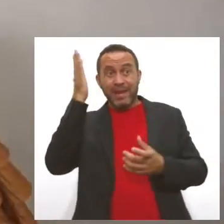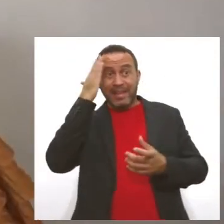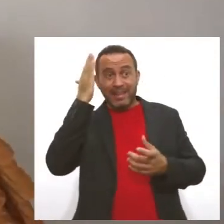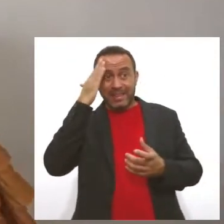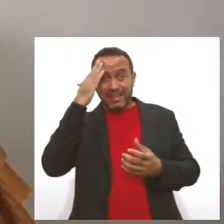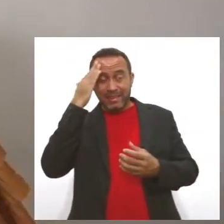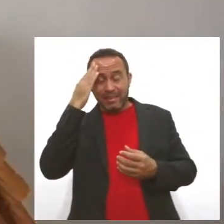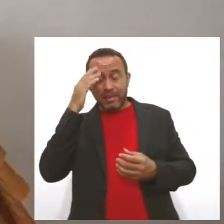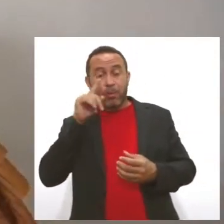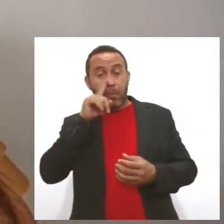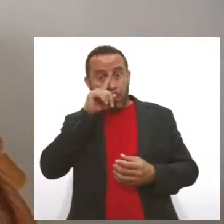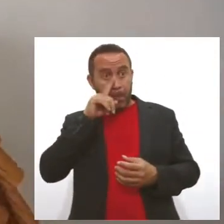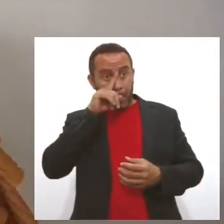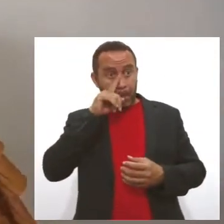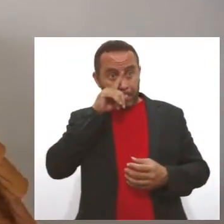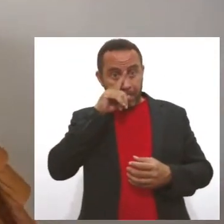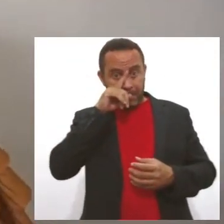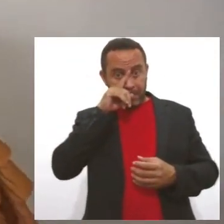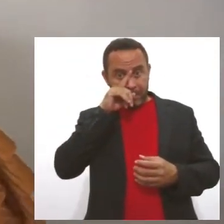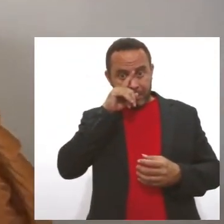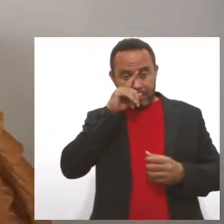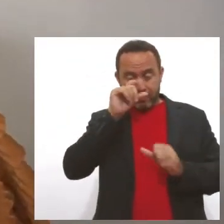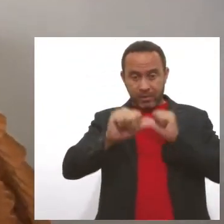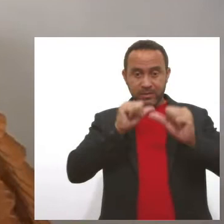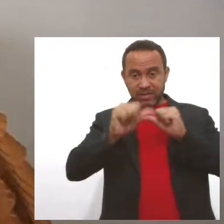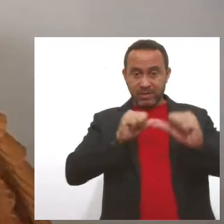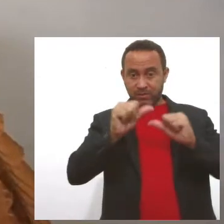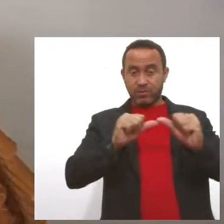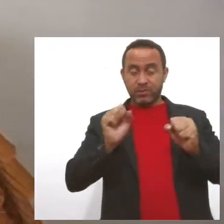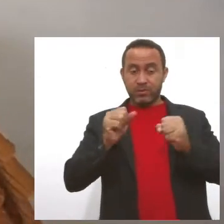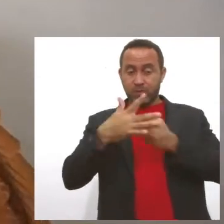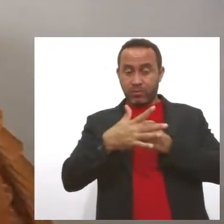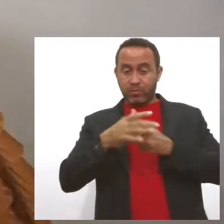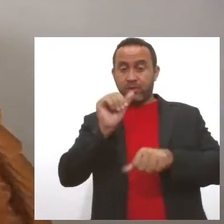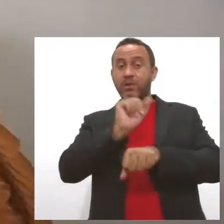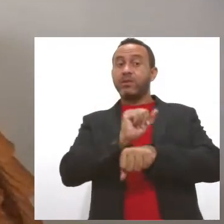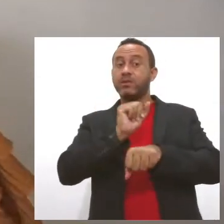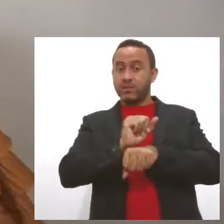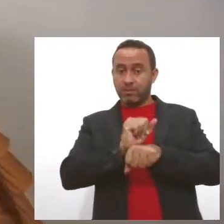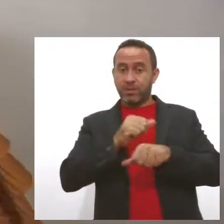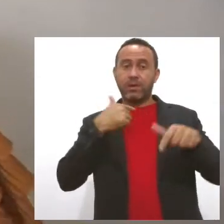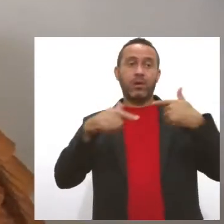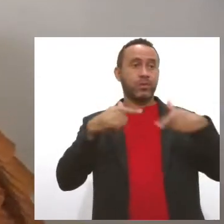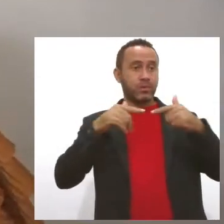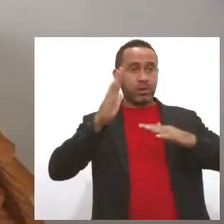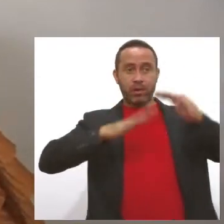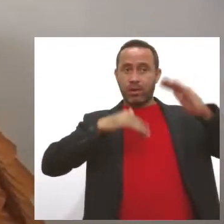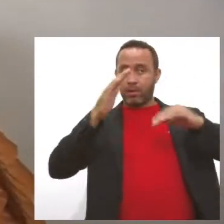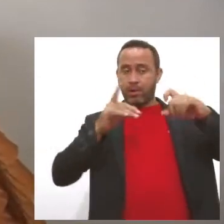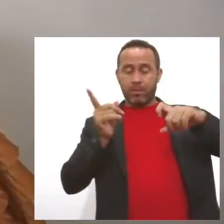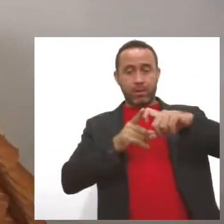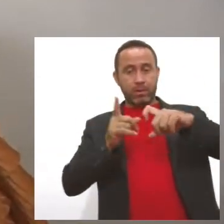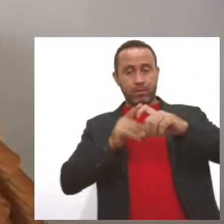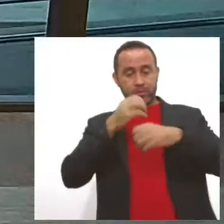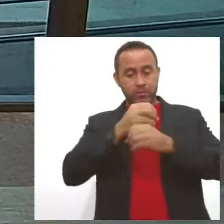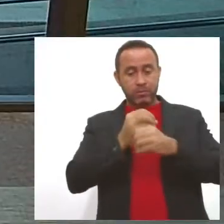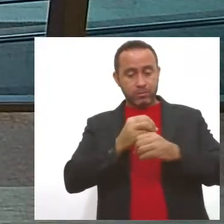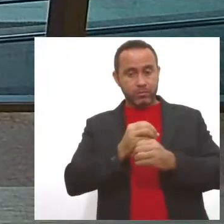gravidade que essas mutações trazem. Então, vamos ficar atentos e esperar mais uma vez o trabalho dos nossos brilhantes pesquisadores, né, Valquia?